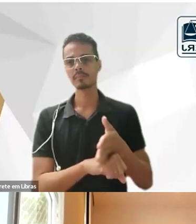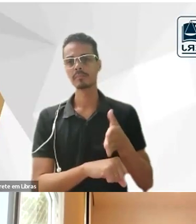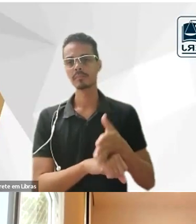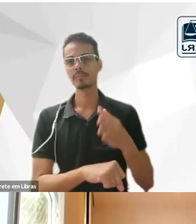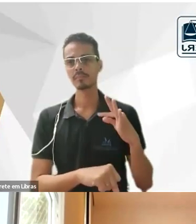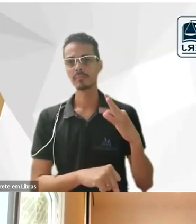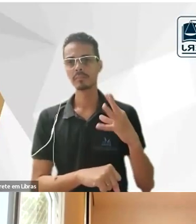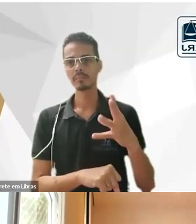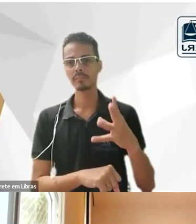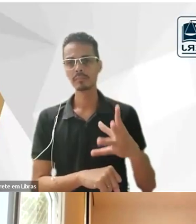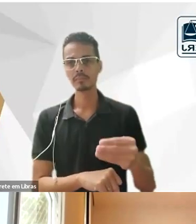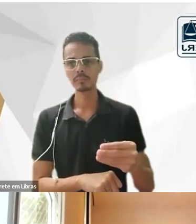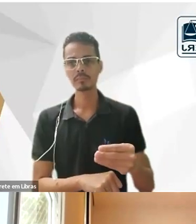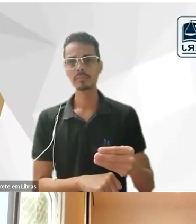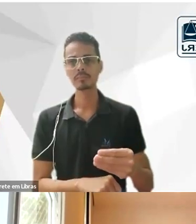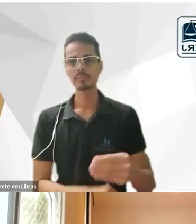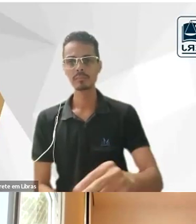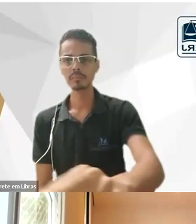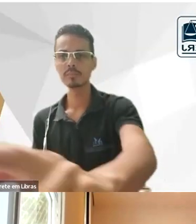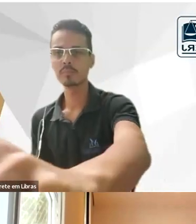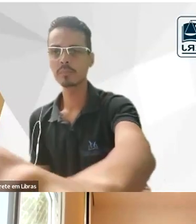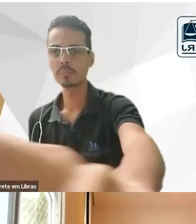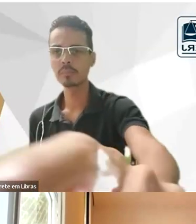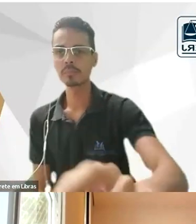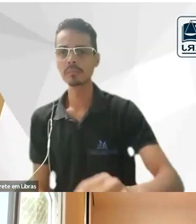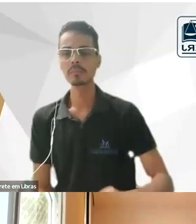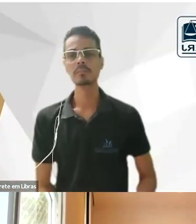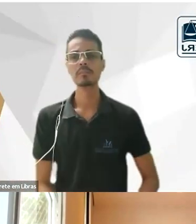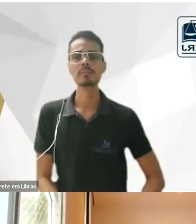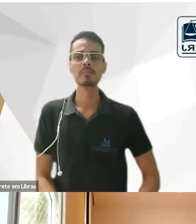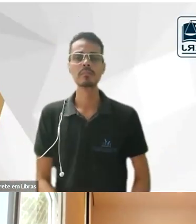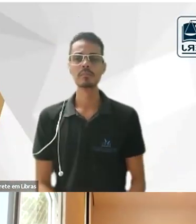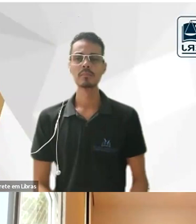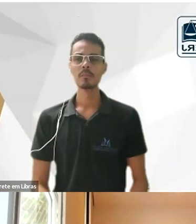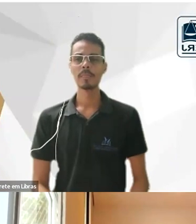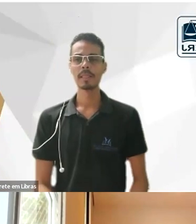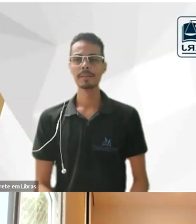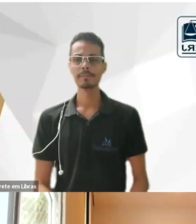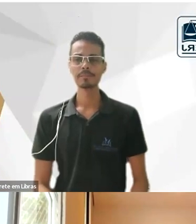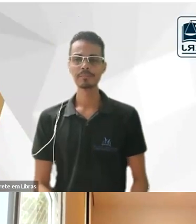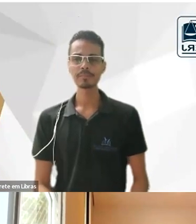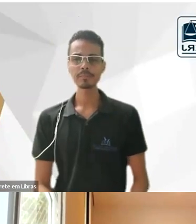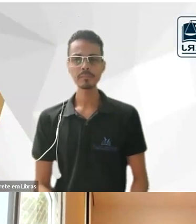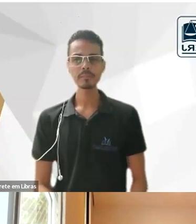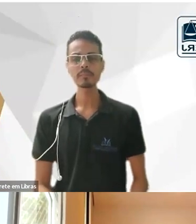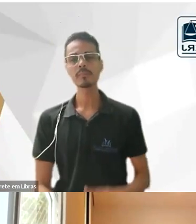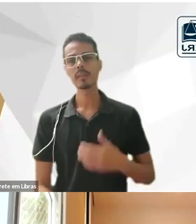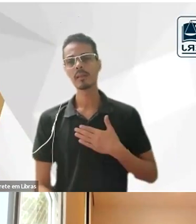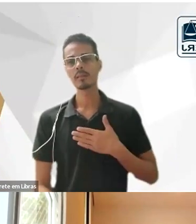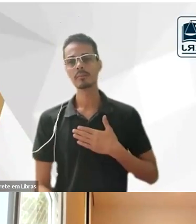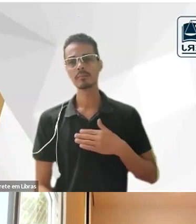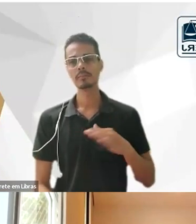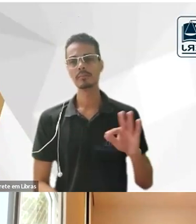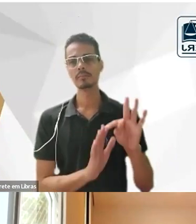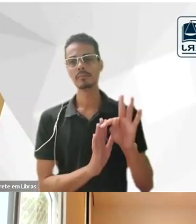o projeto de código civil de Clóvis Bevilacqua e na verdade a premissa da minha tese é